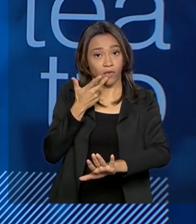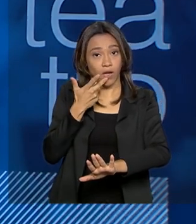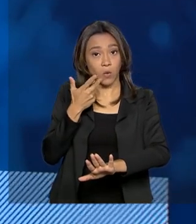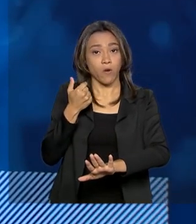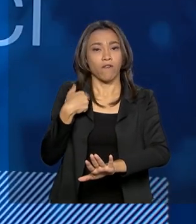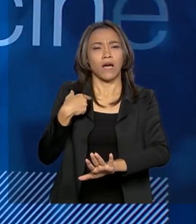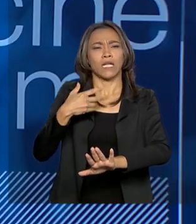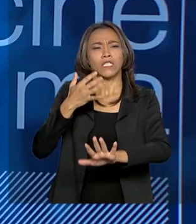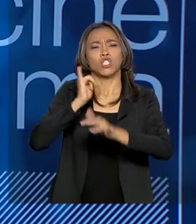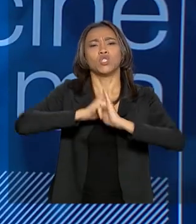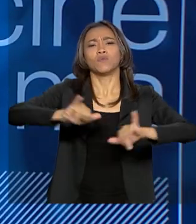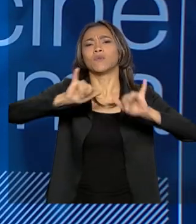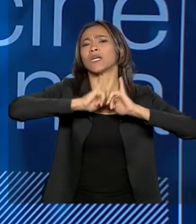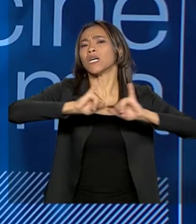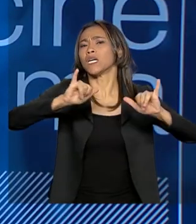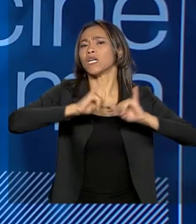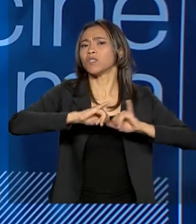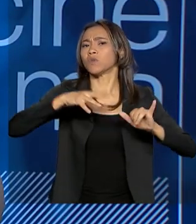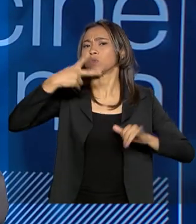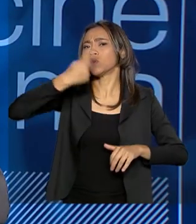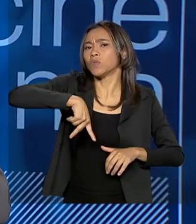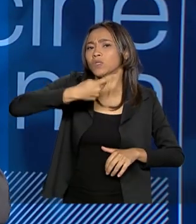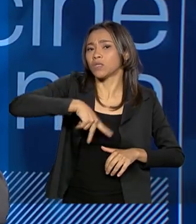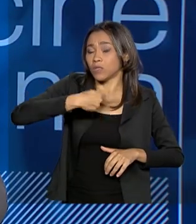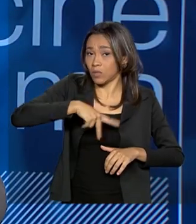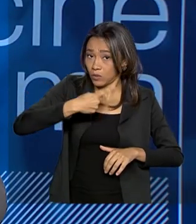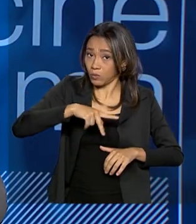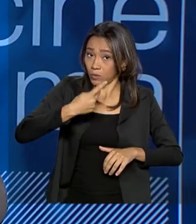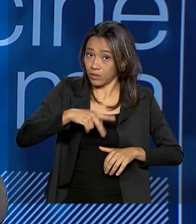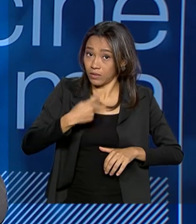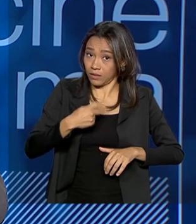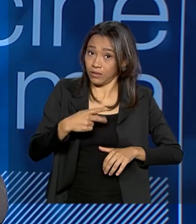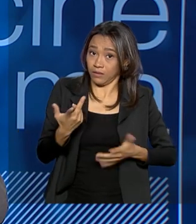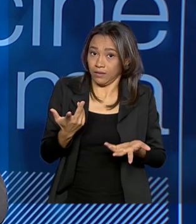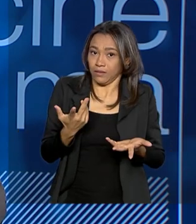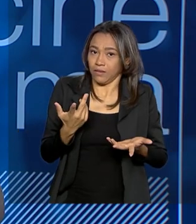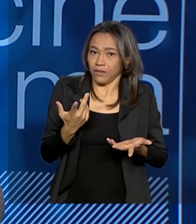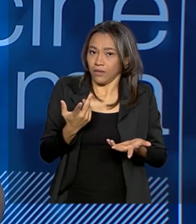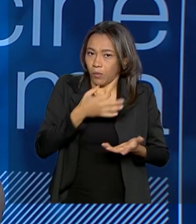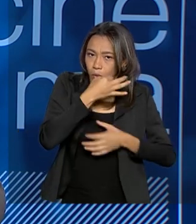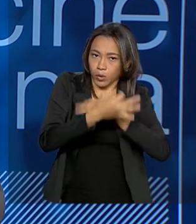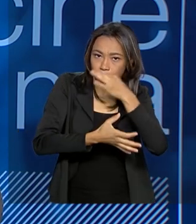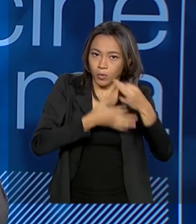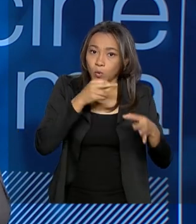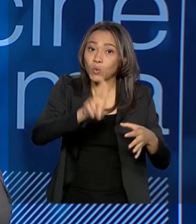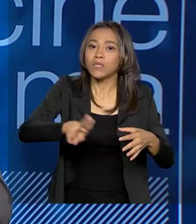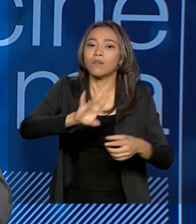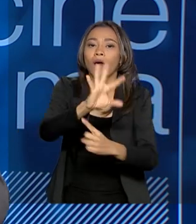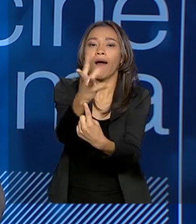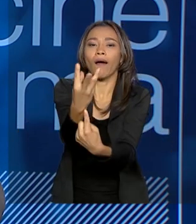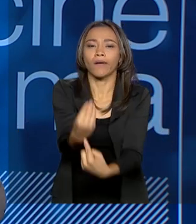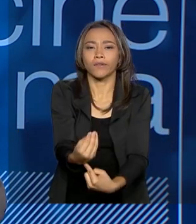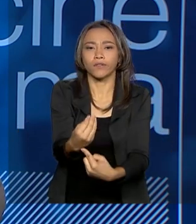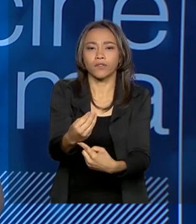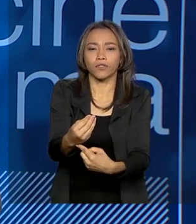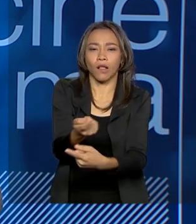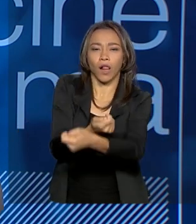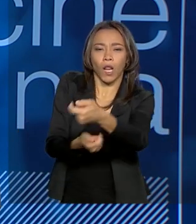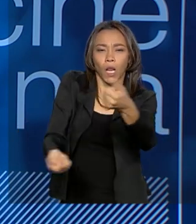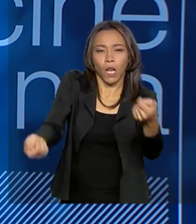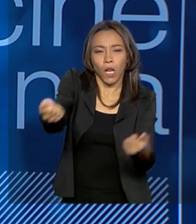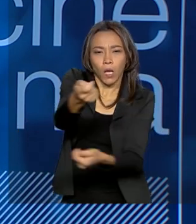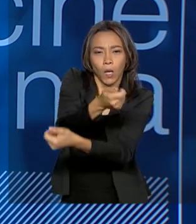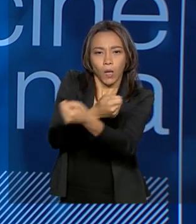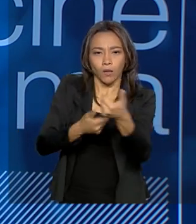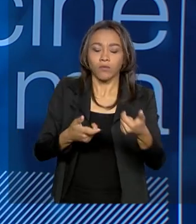propaganda das suas agendas, através das obras de arte, que a gente não pode só criar os equipamentos, a gente tem que